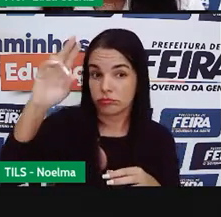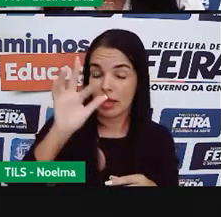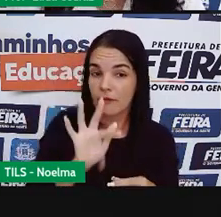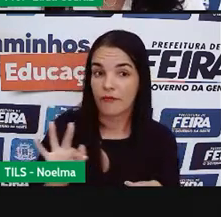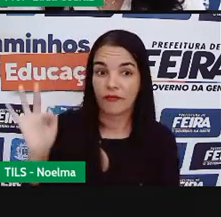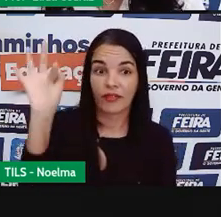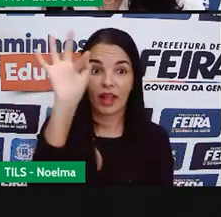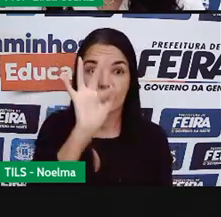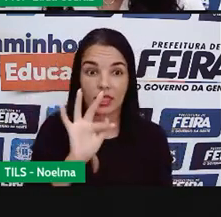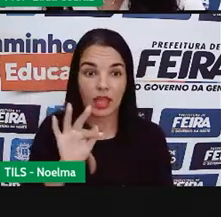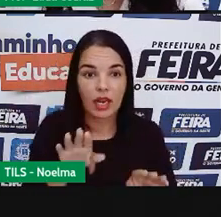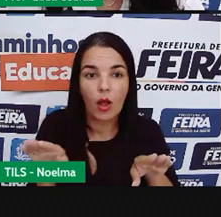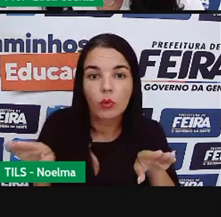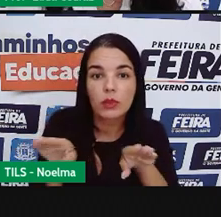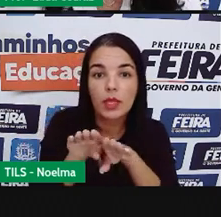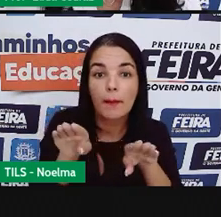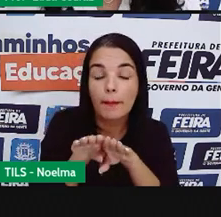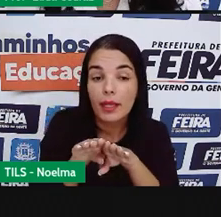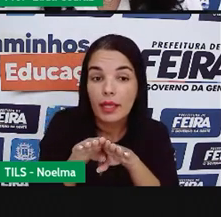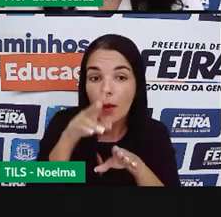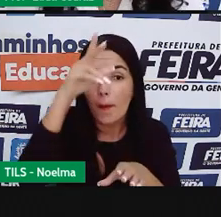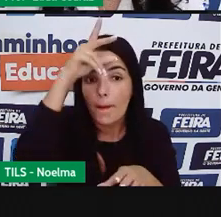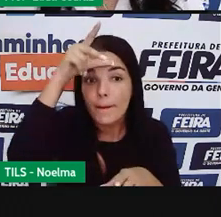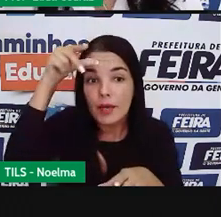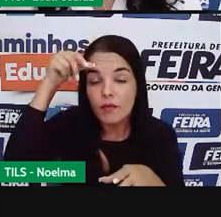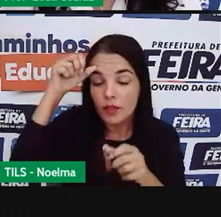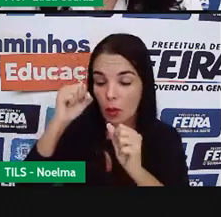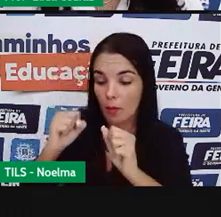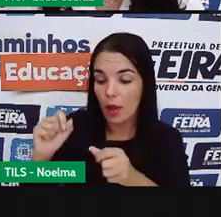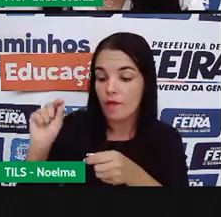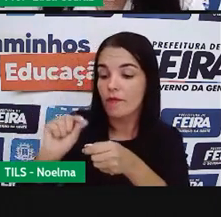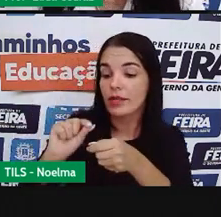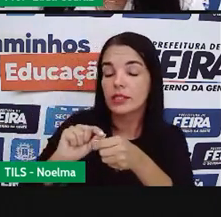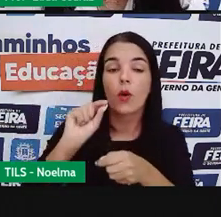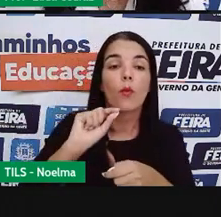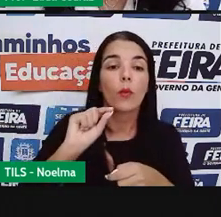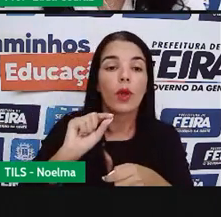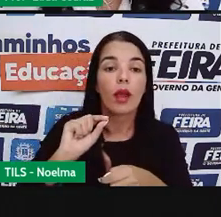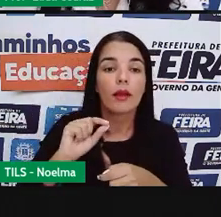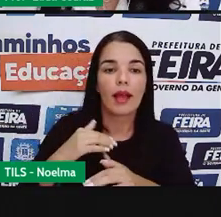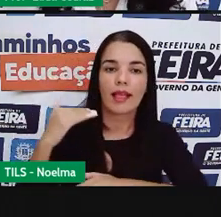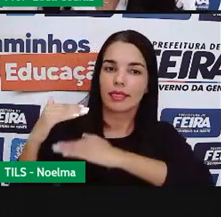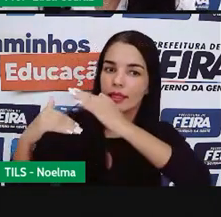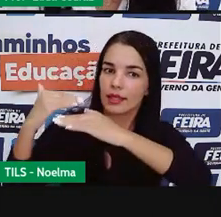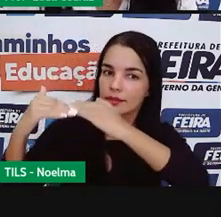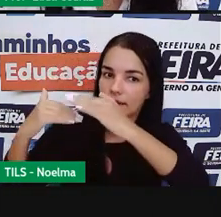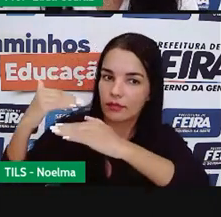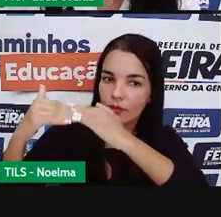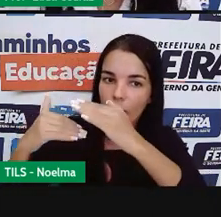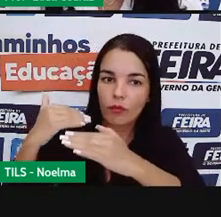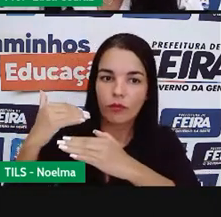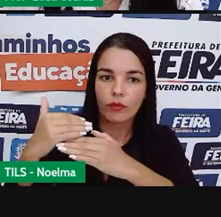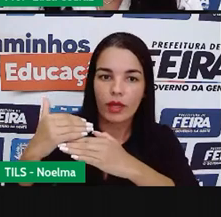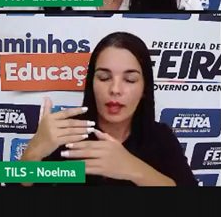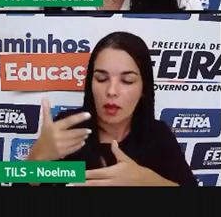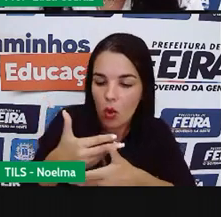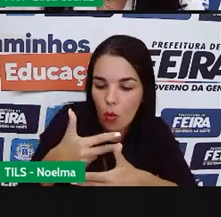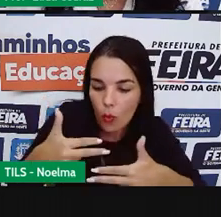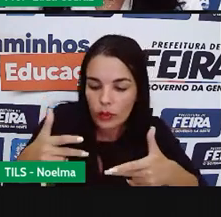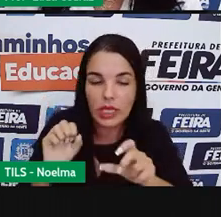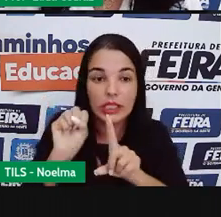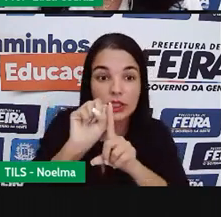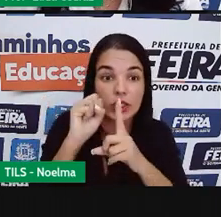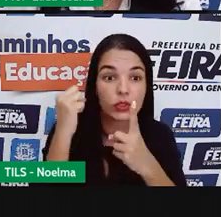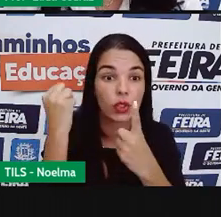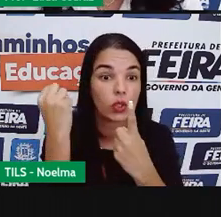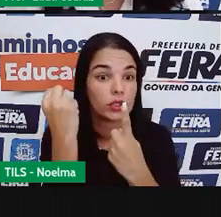também ao prefeito Desenvolver funções sociais da cidade e garantir